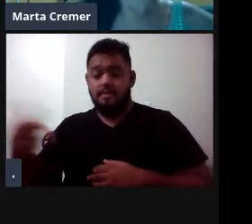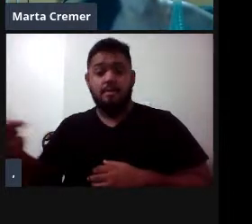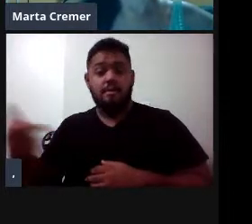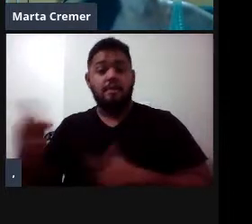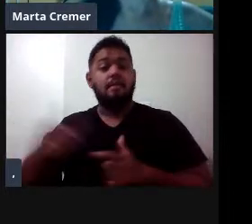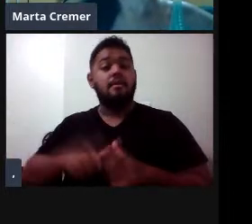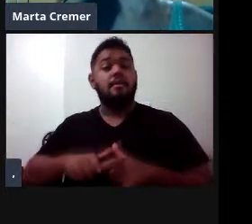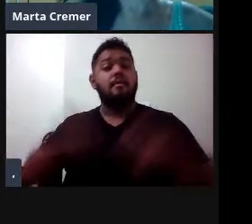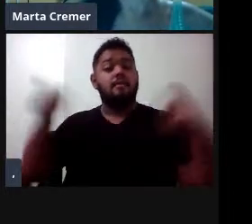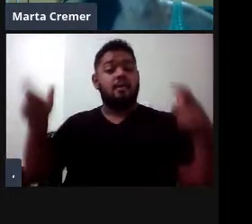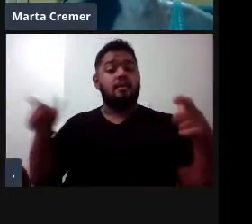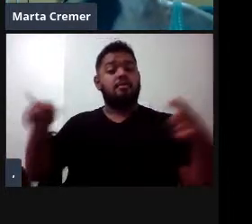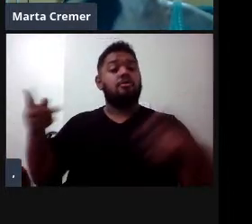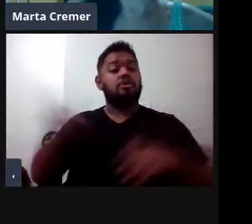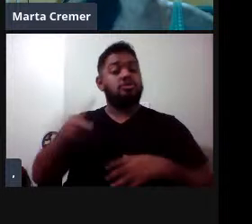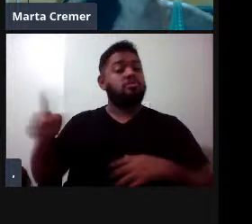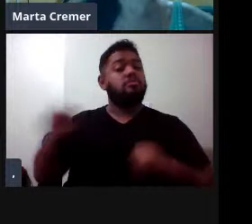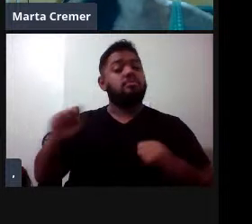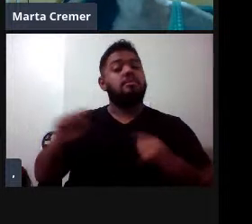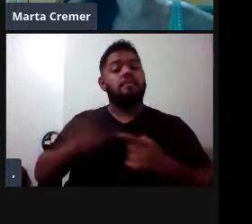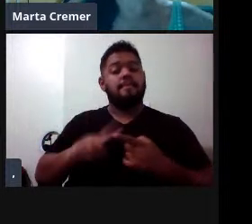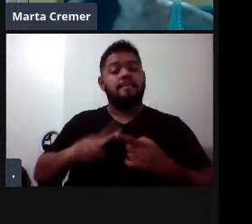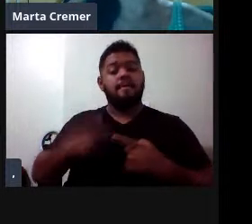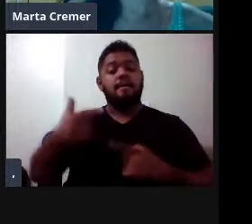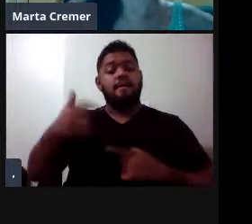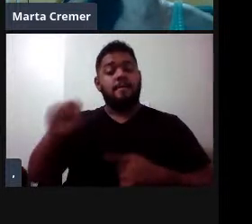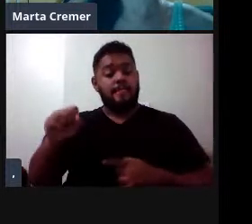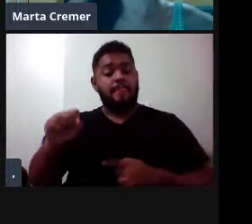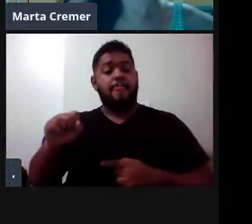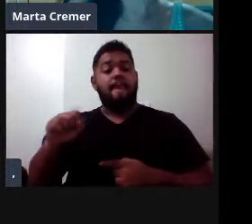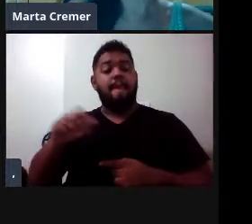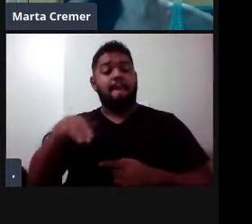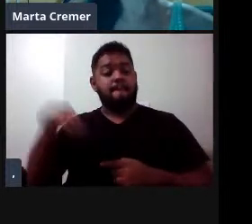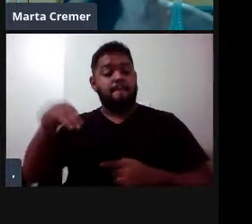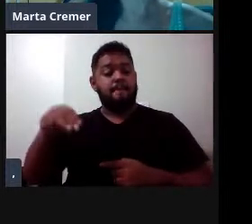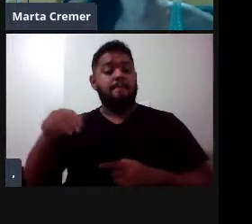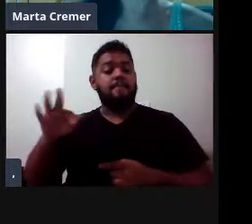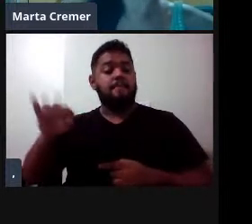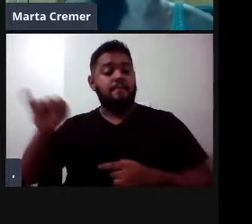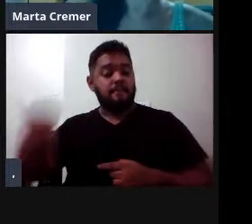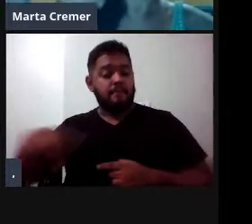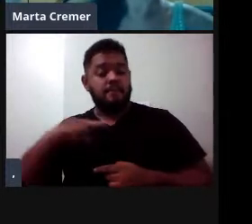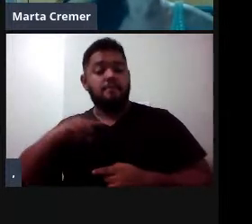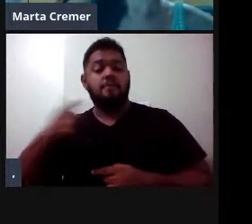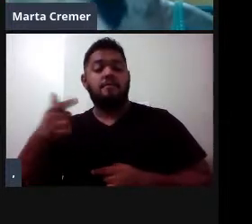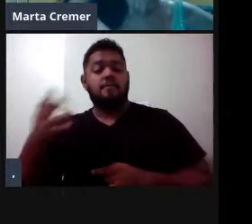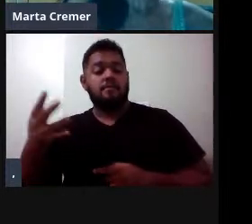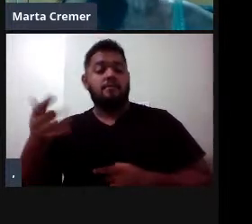né, as azuis podem chegar em uns 28 metros, as fins chegam a ser uns 24, 26 metros,